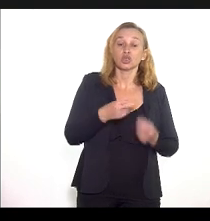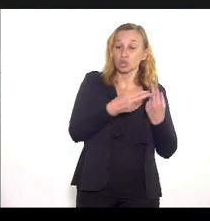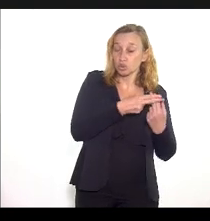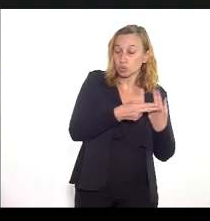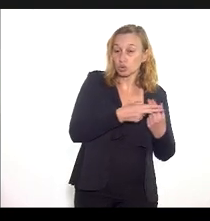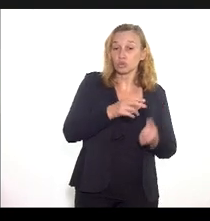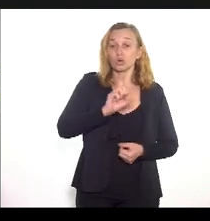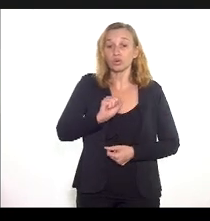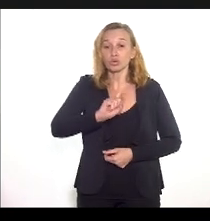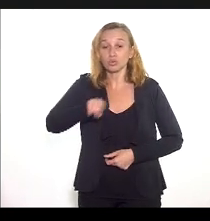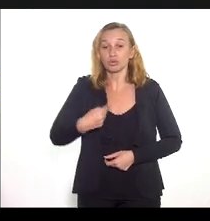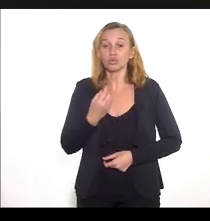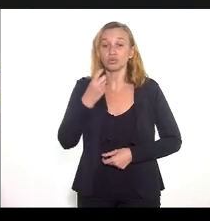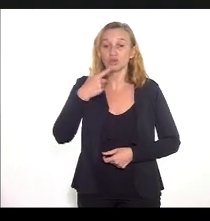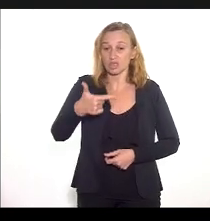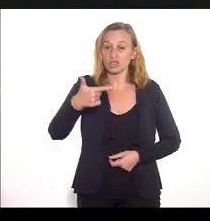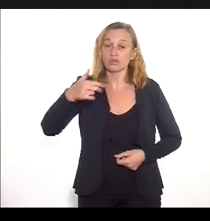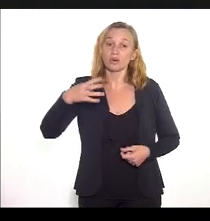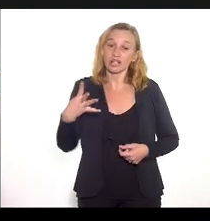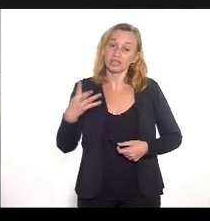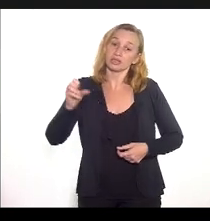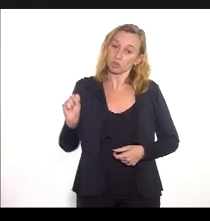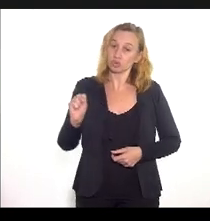8,248.